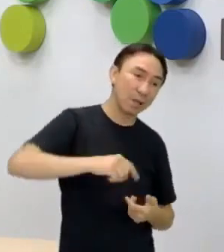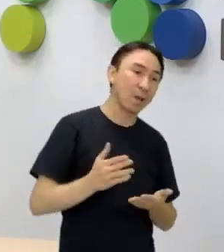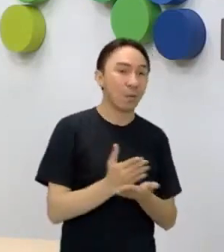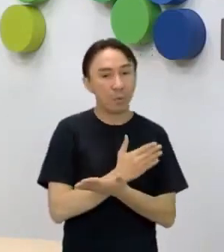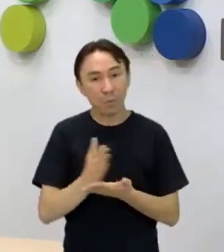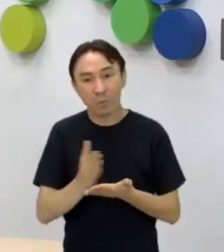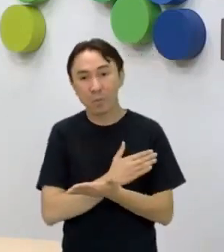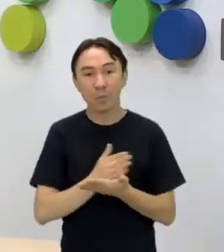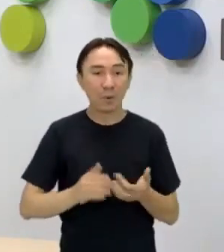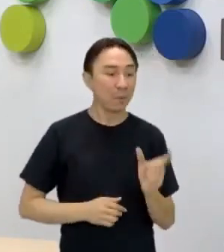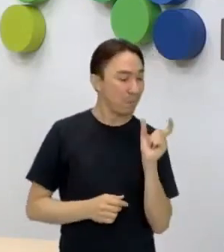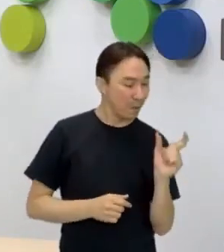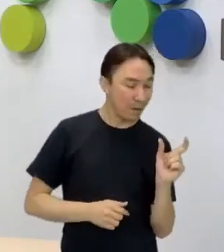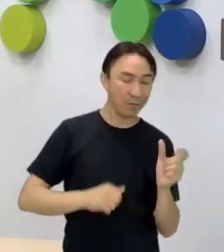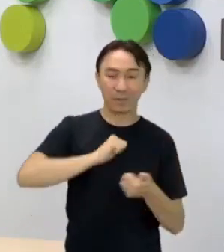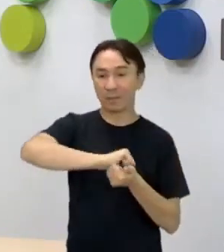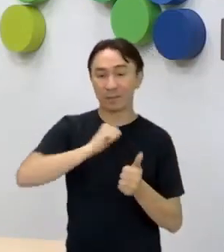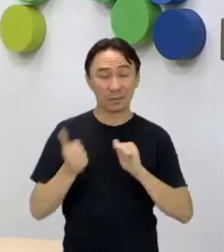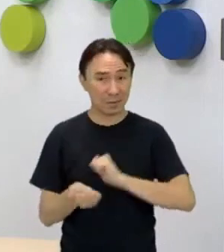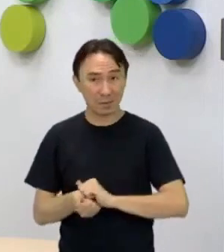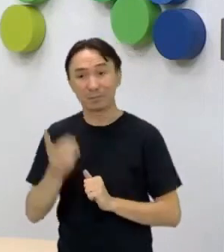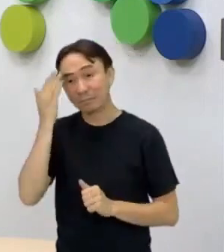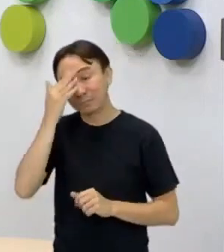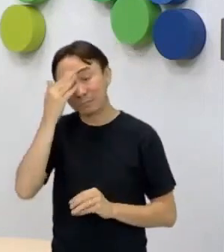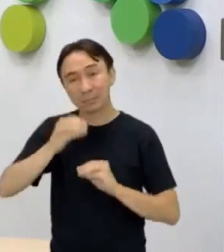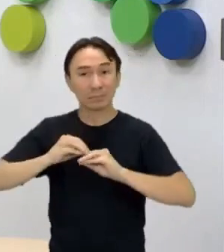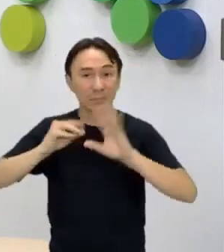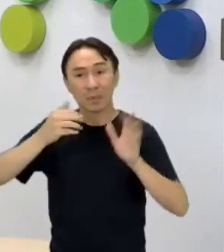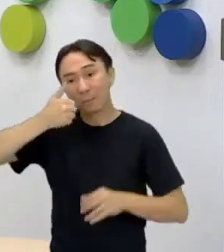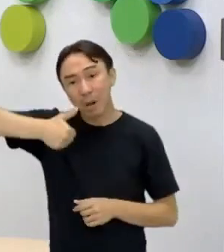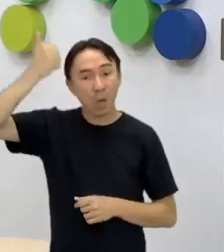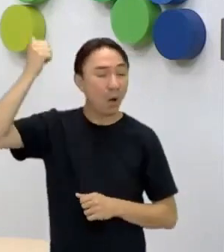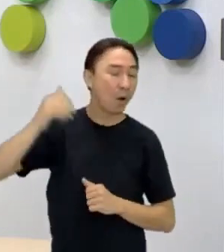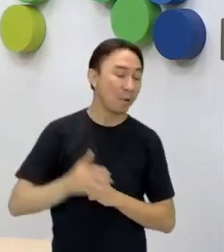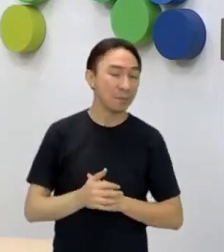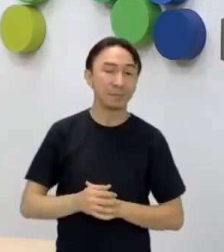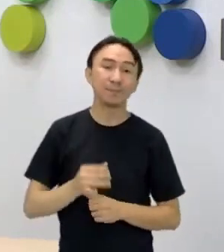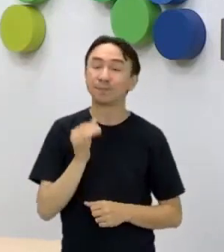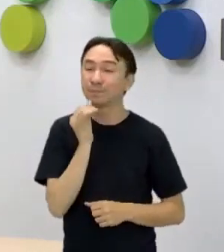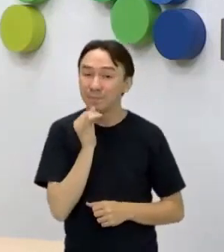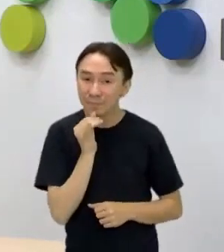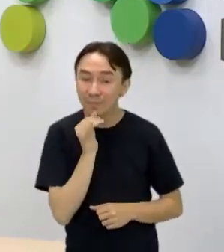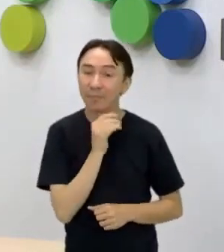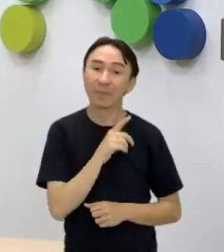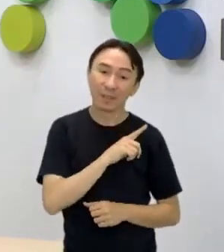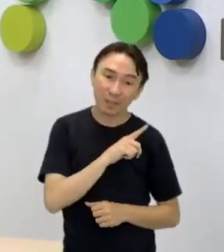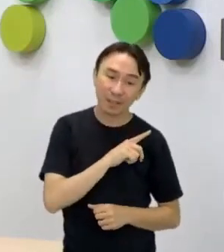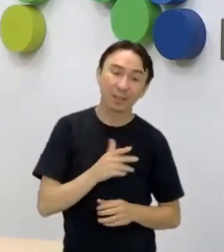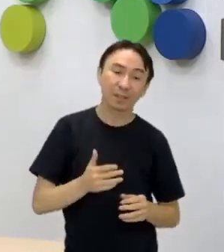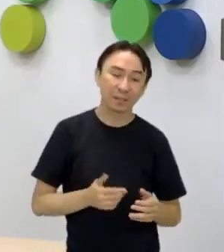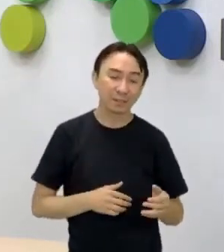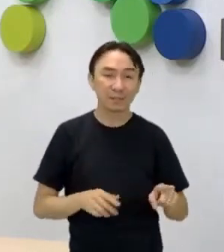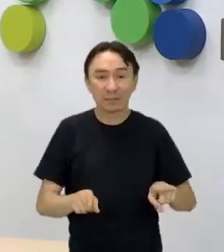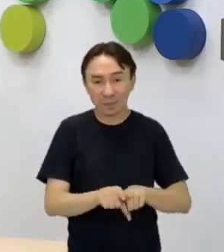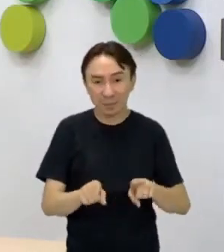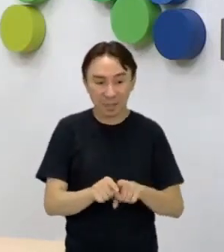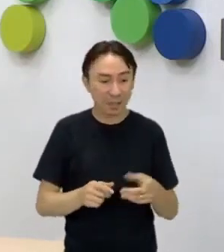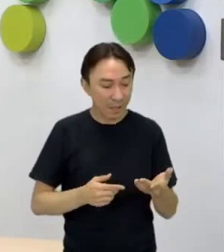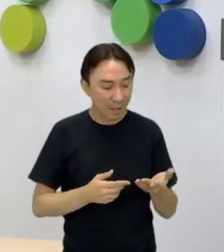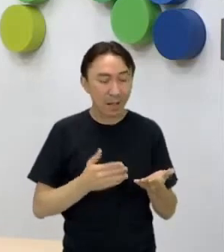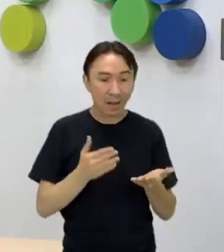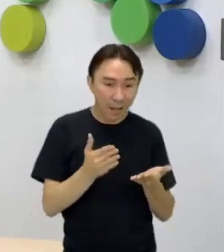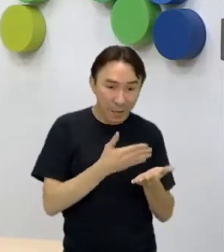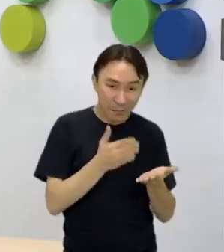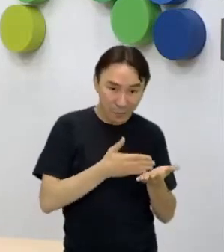para poder entender melhor. Por isso que existe, por exemplo, algumas versões, né? As versões, elas trazem uma adequação